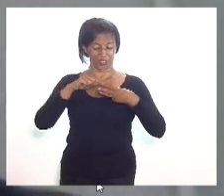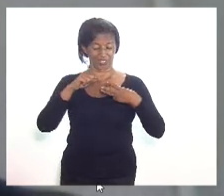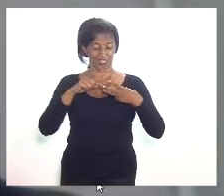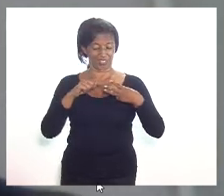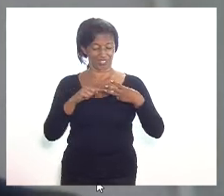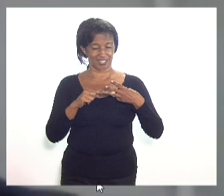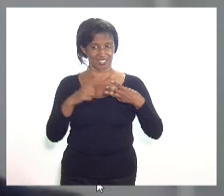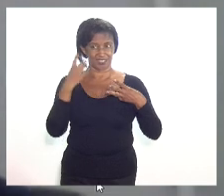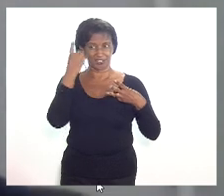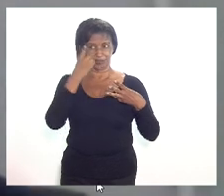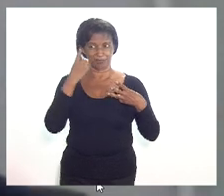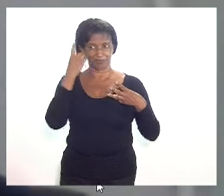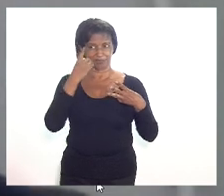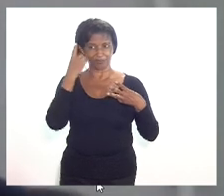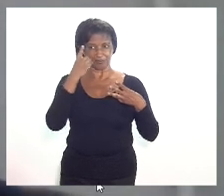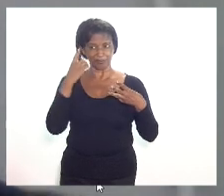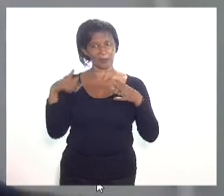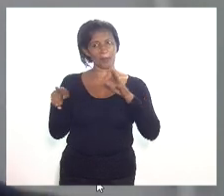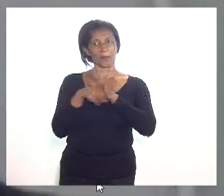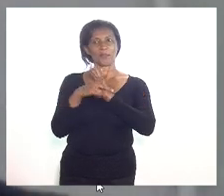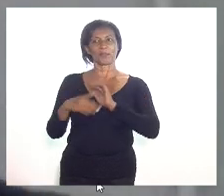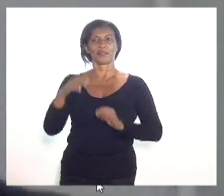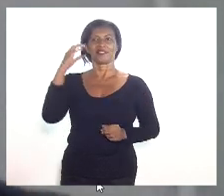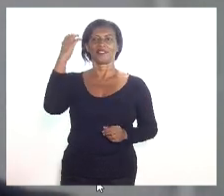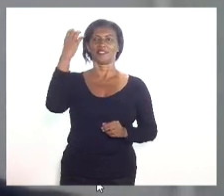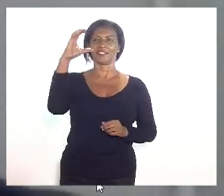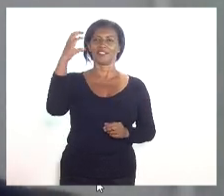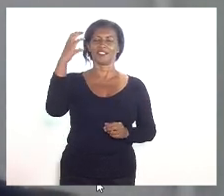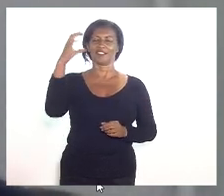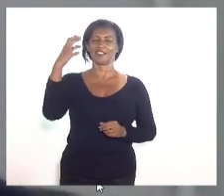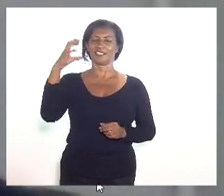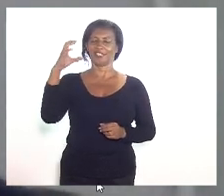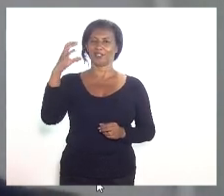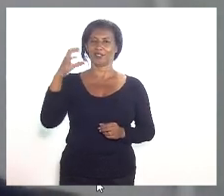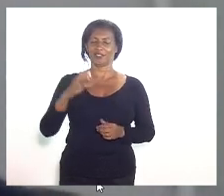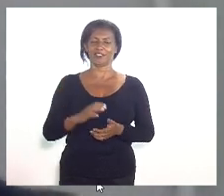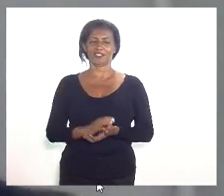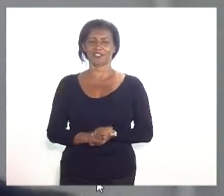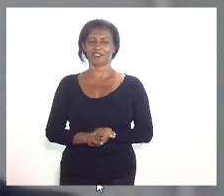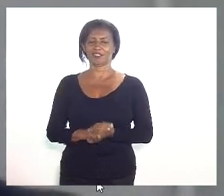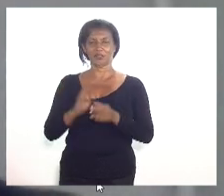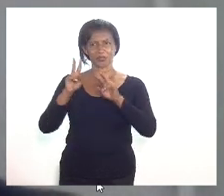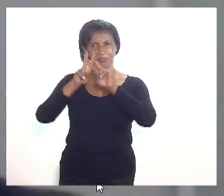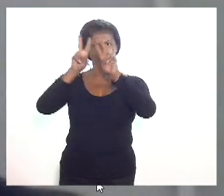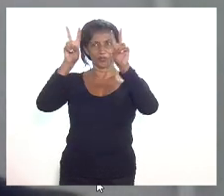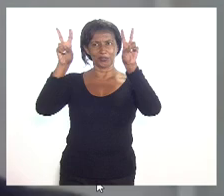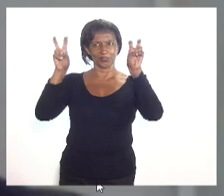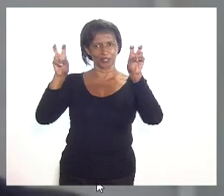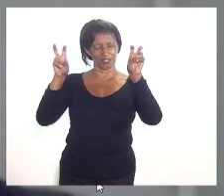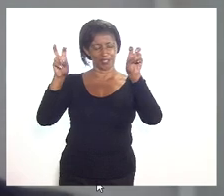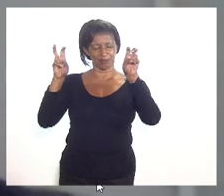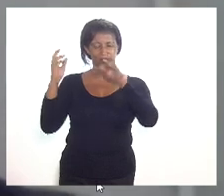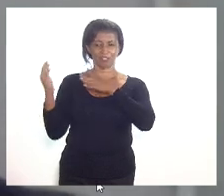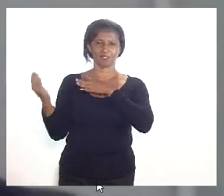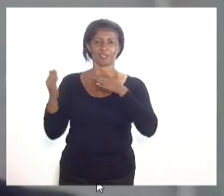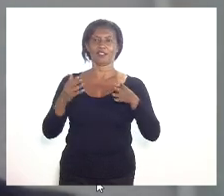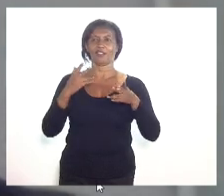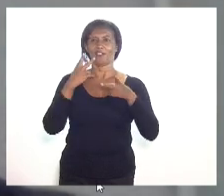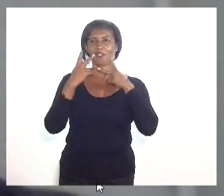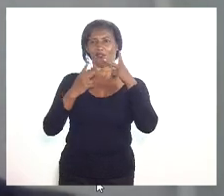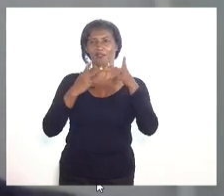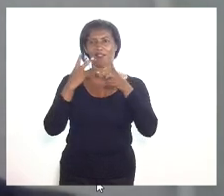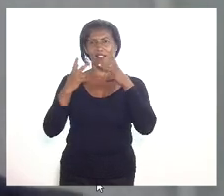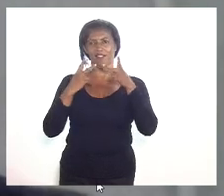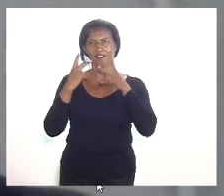da nossa querida cidade de Niterói e tenho certeza que os temas que serão trazidos aqui talvez